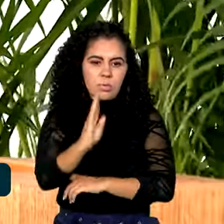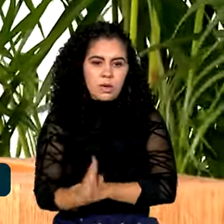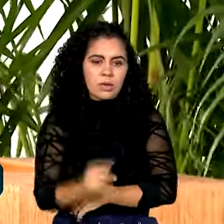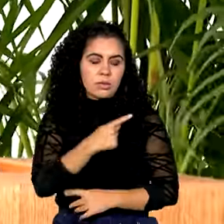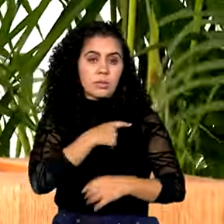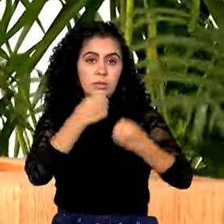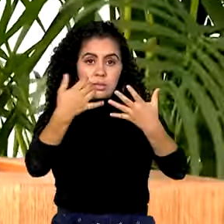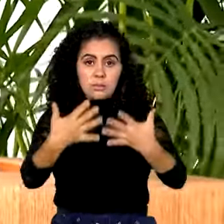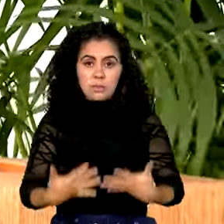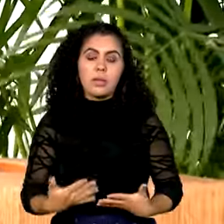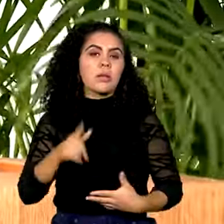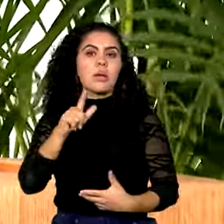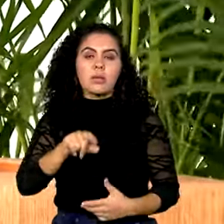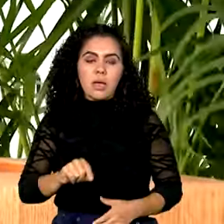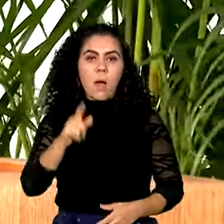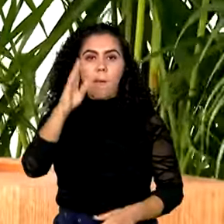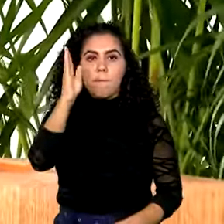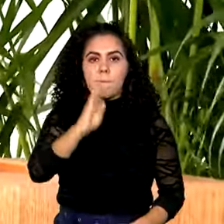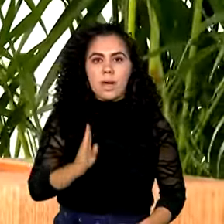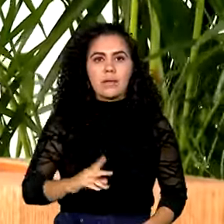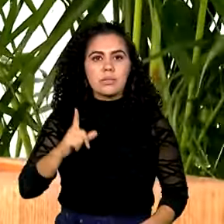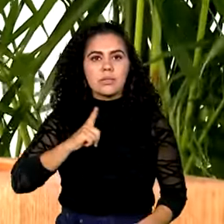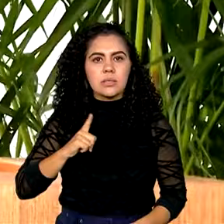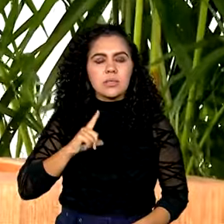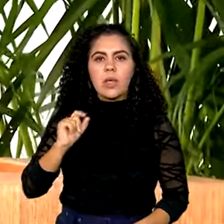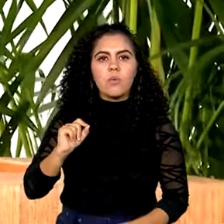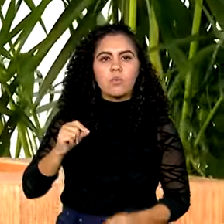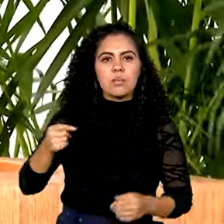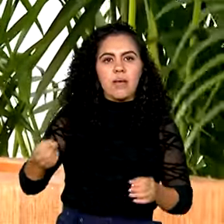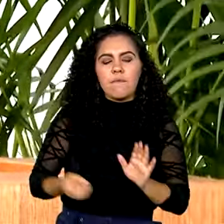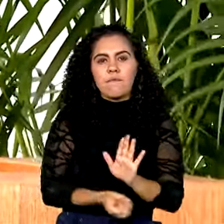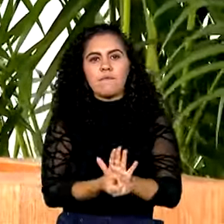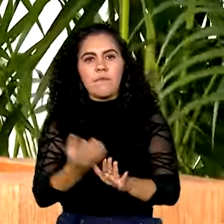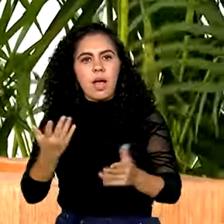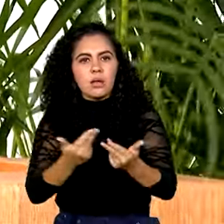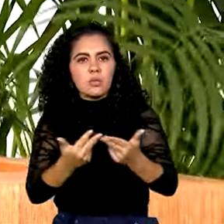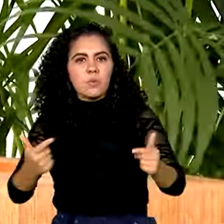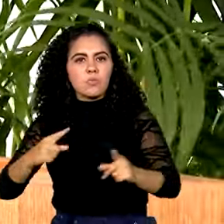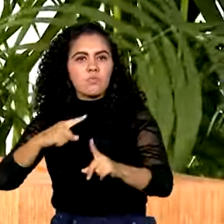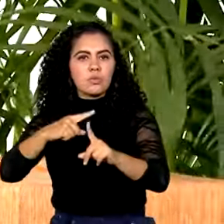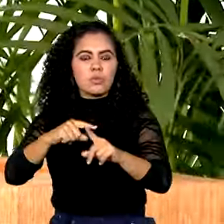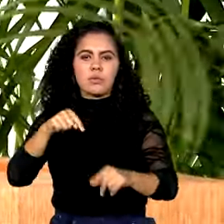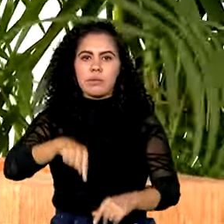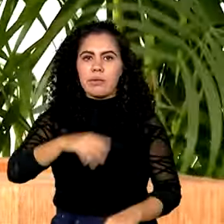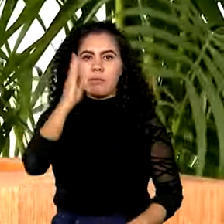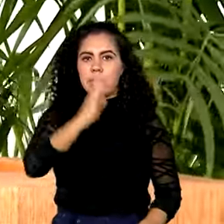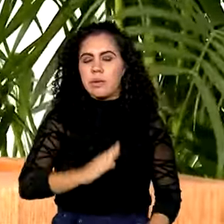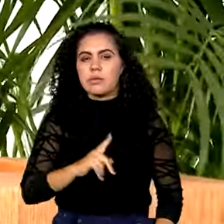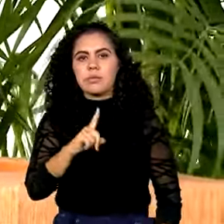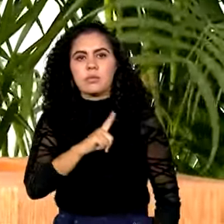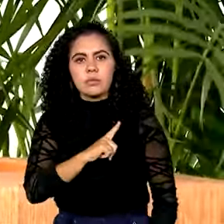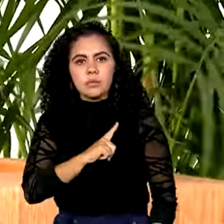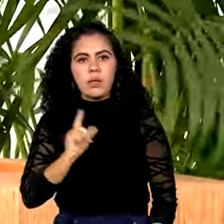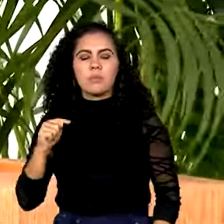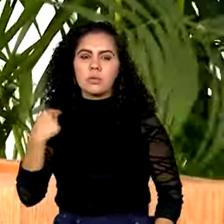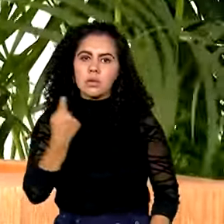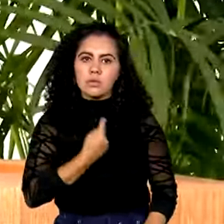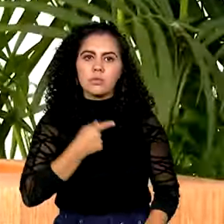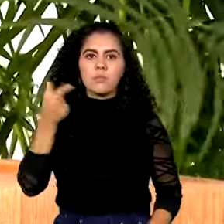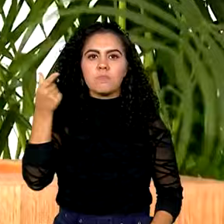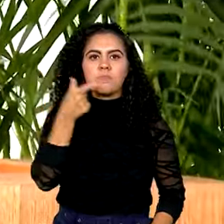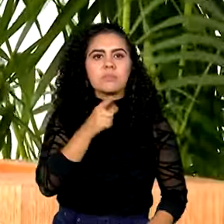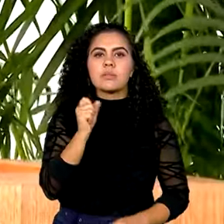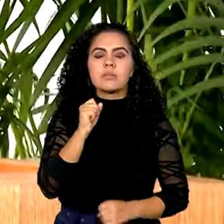apropriando das grandes vantagens comparativas que nós temos de sermos gigantes pela própria